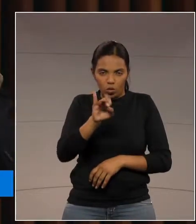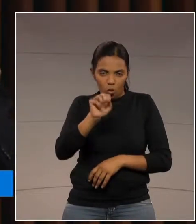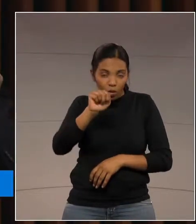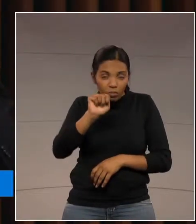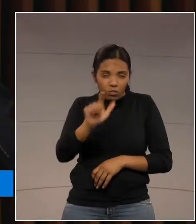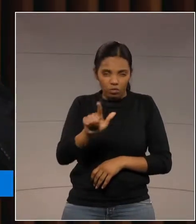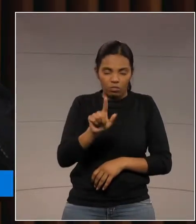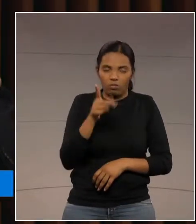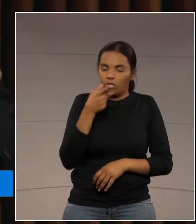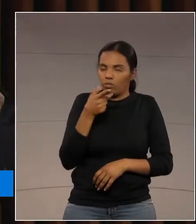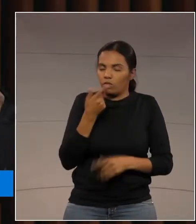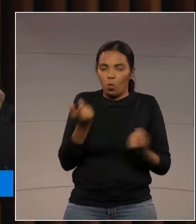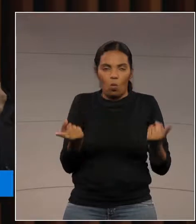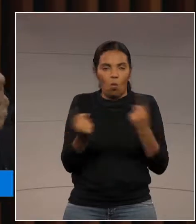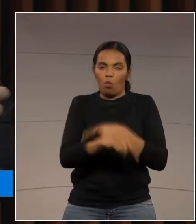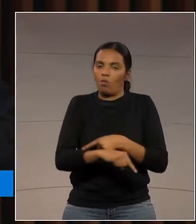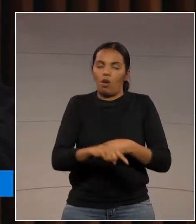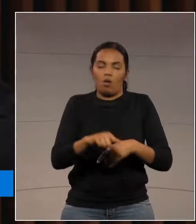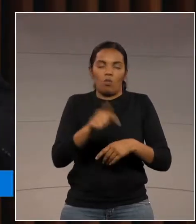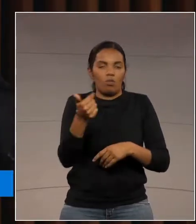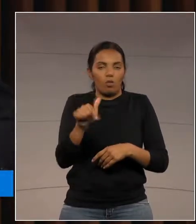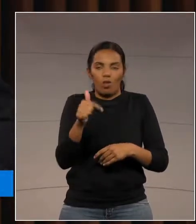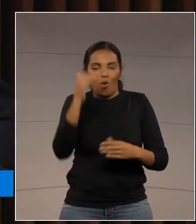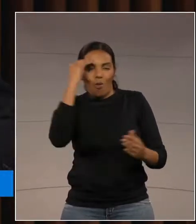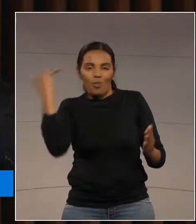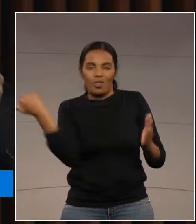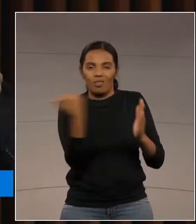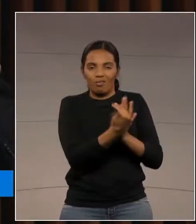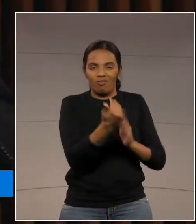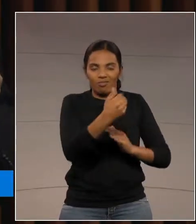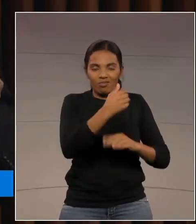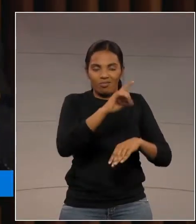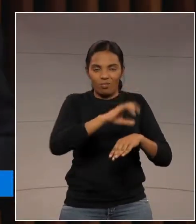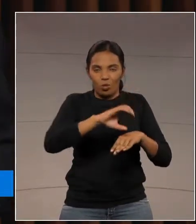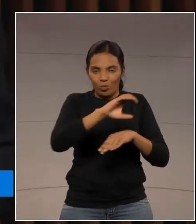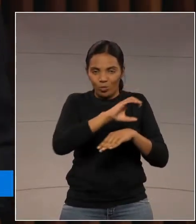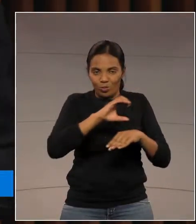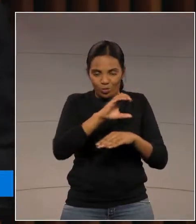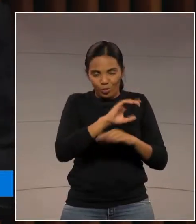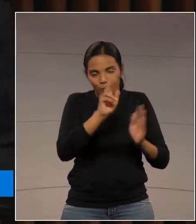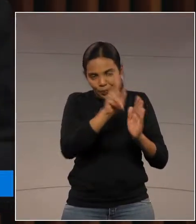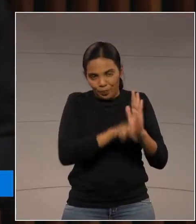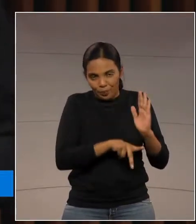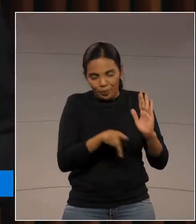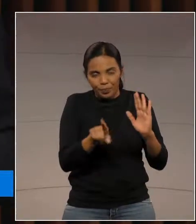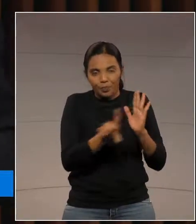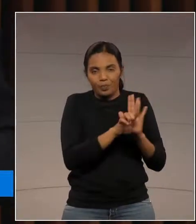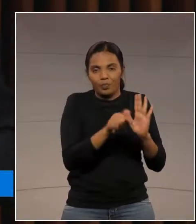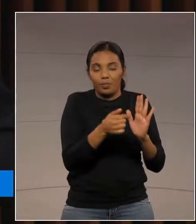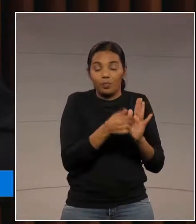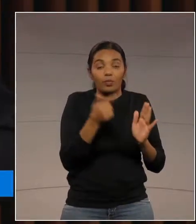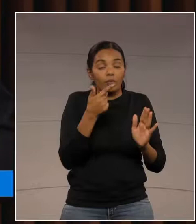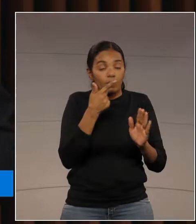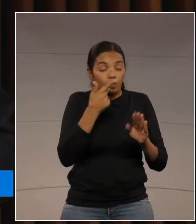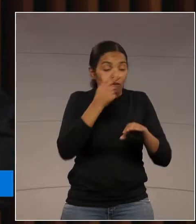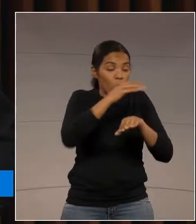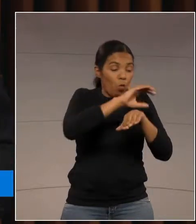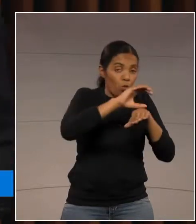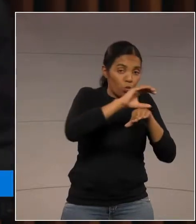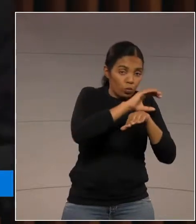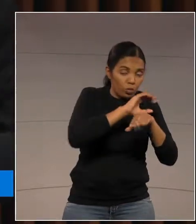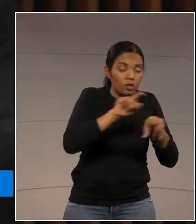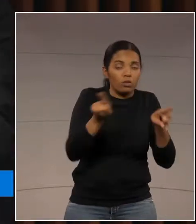do projeto. Ele descreve tanto as inconstitucionalidades formais quanto